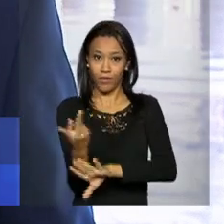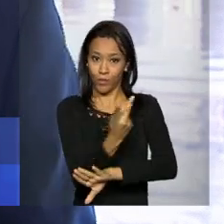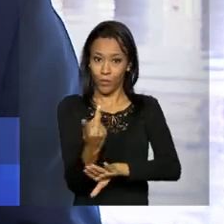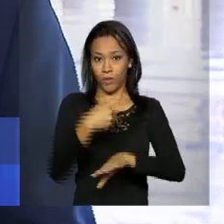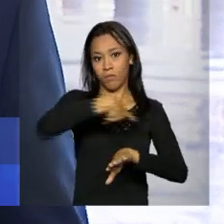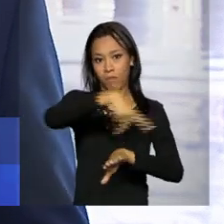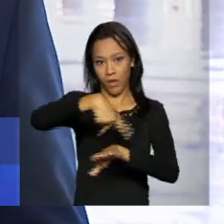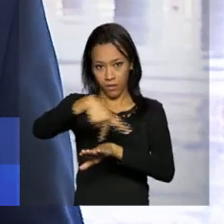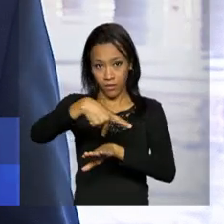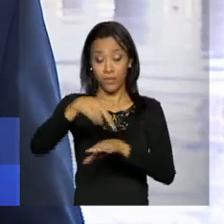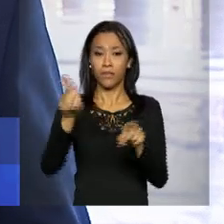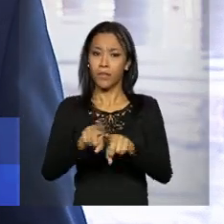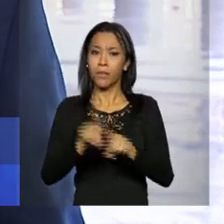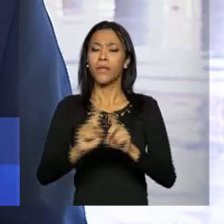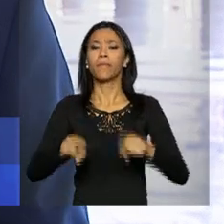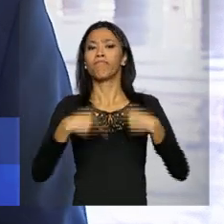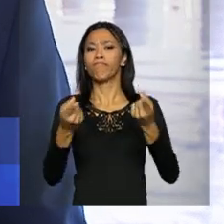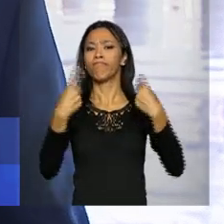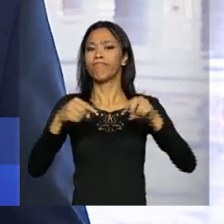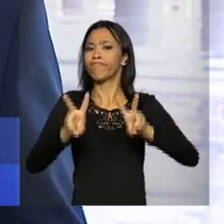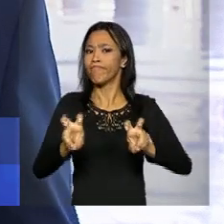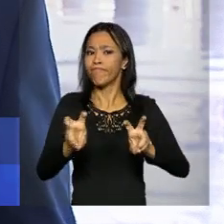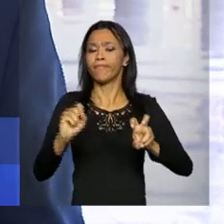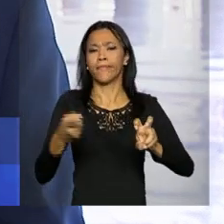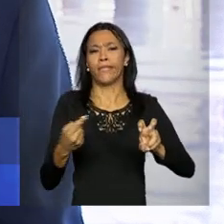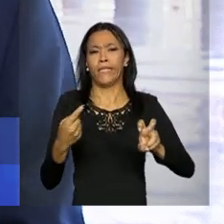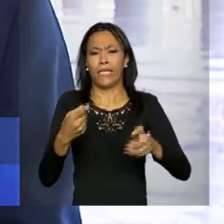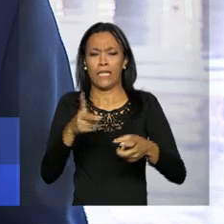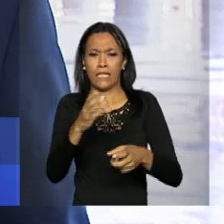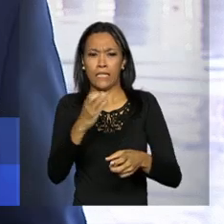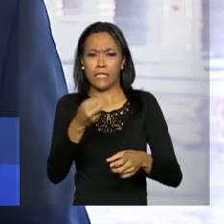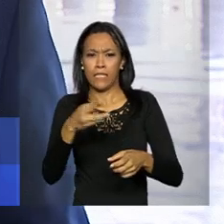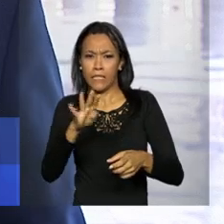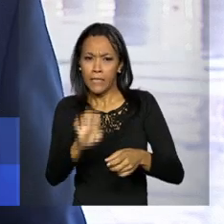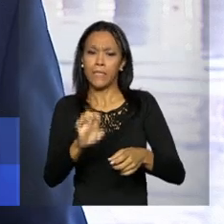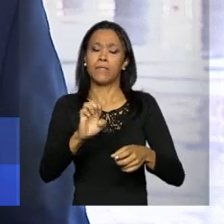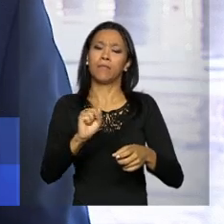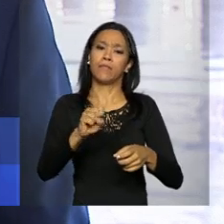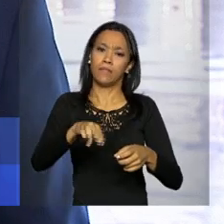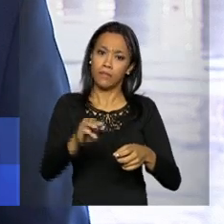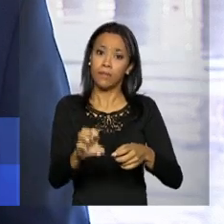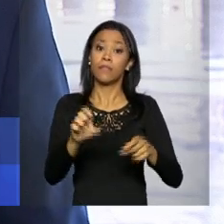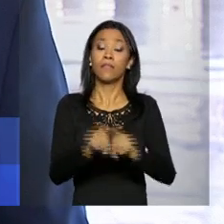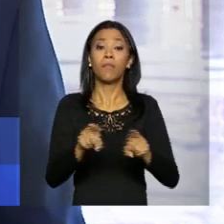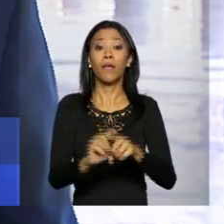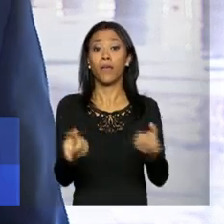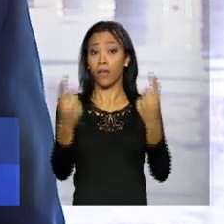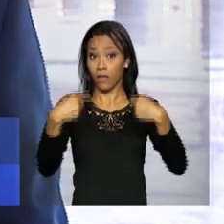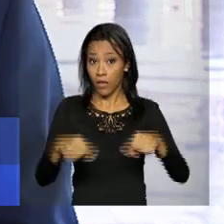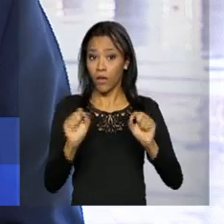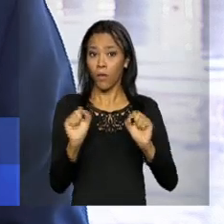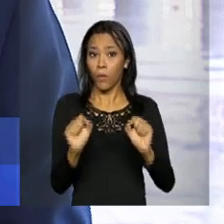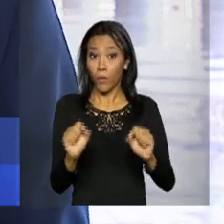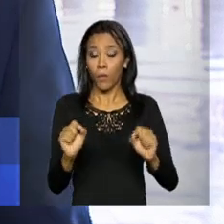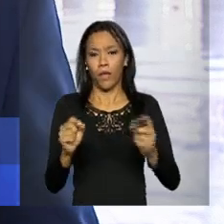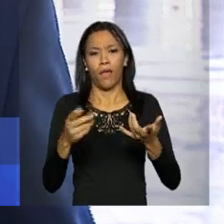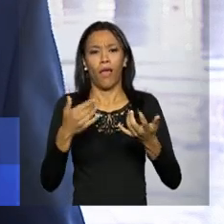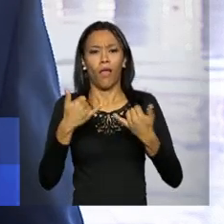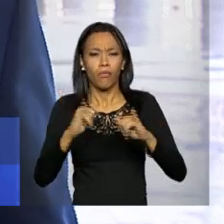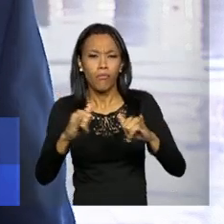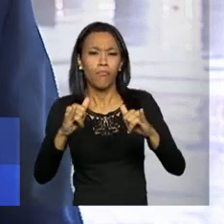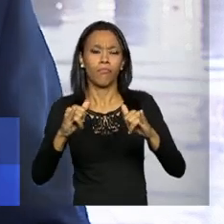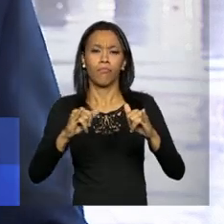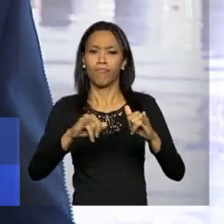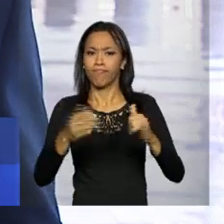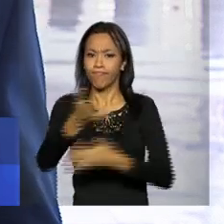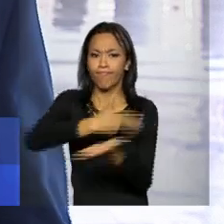países, ao combate a crimes internacionais, a questões ligadas à integração energética entre os